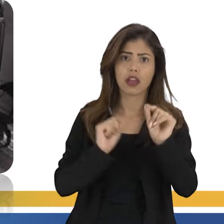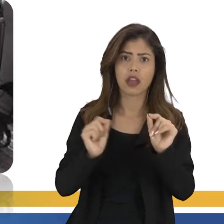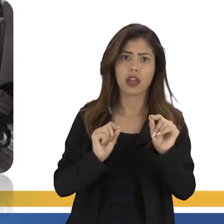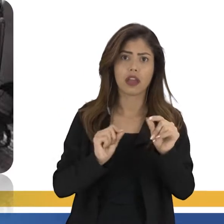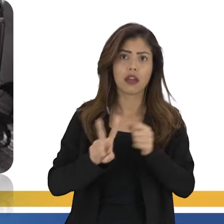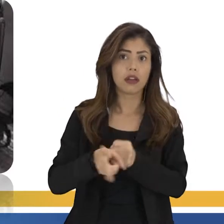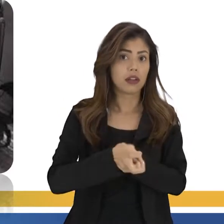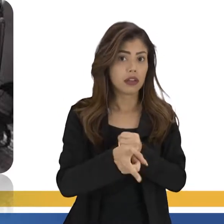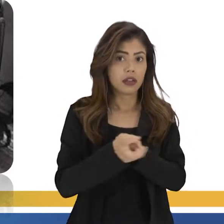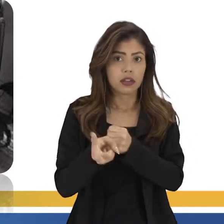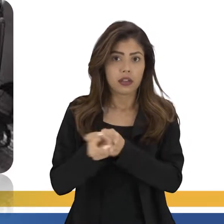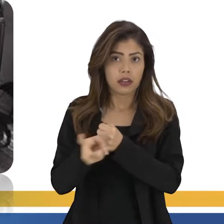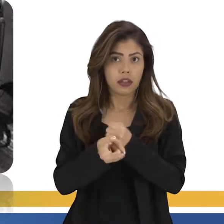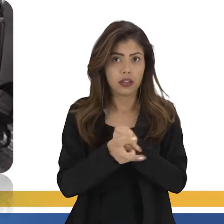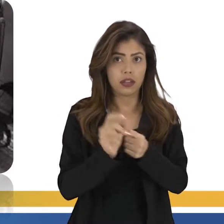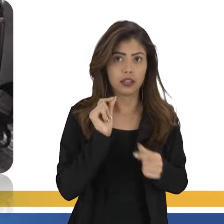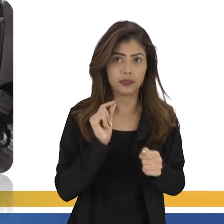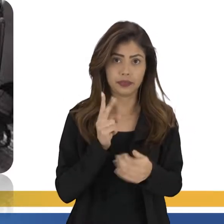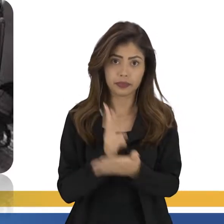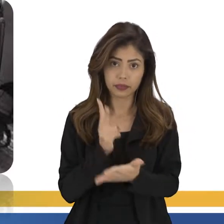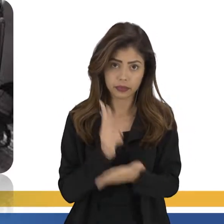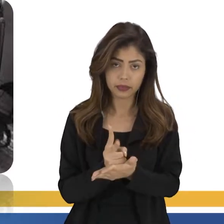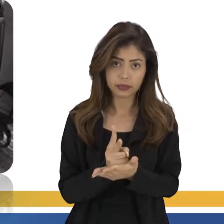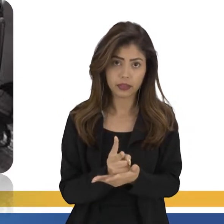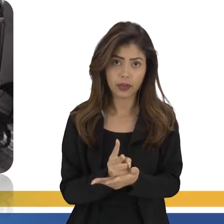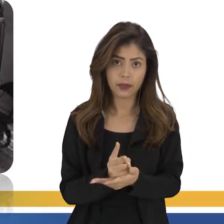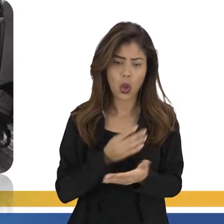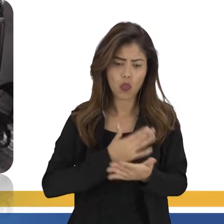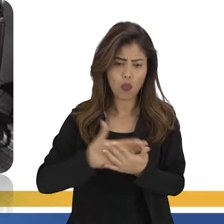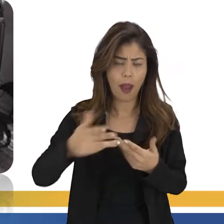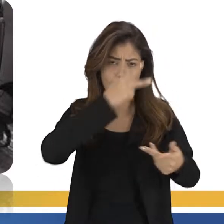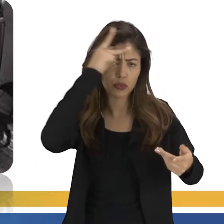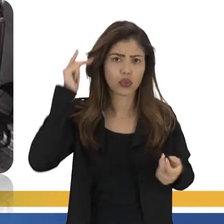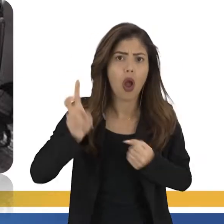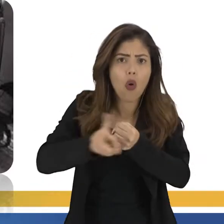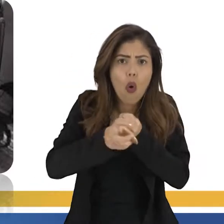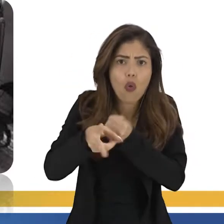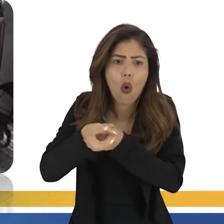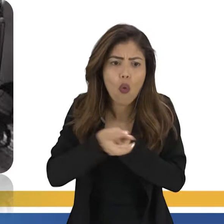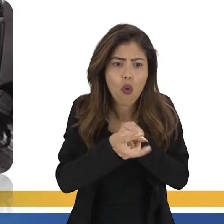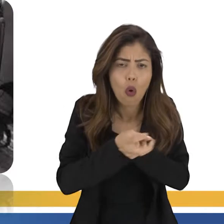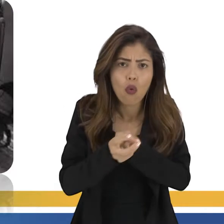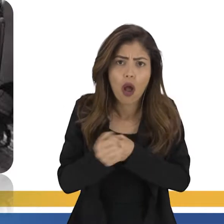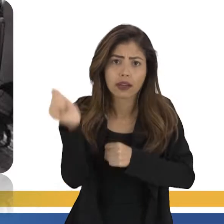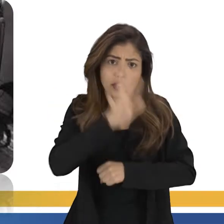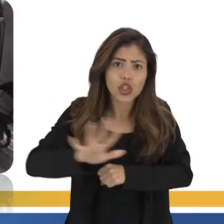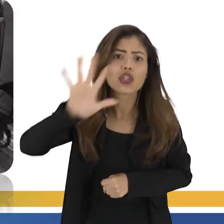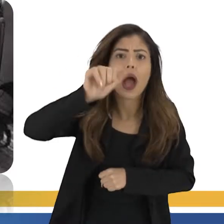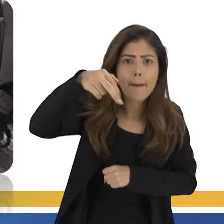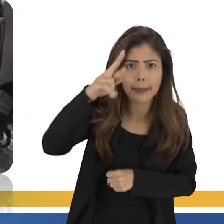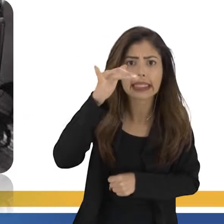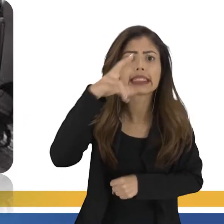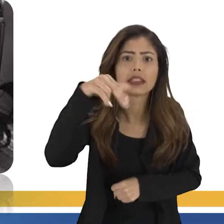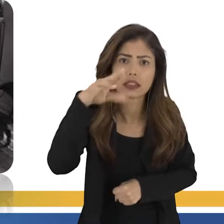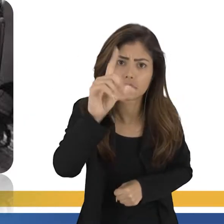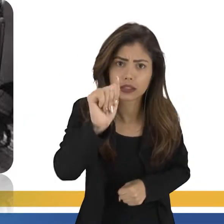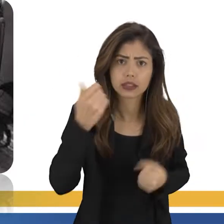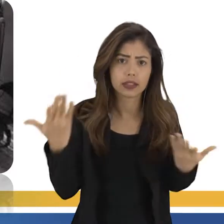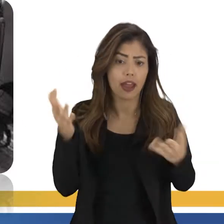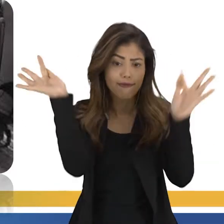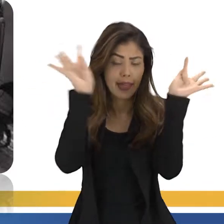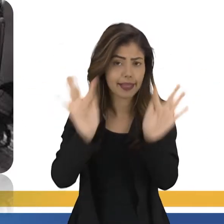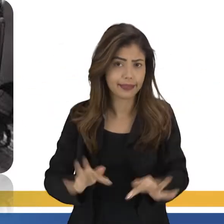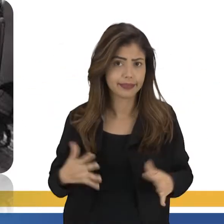ao consumo. Então, as pessoas, elas começam a consumir muito, né? Que é o estilo de vida americano, é o estilo de vida feliz.